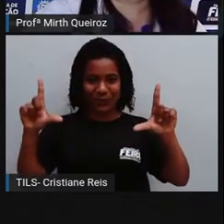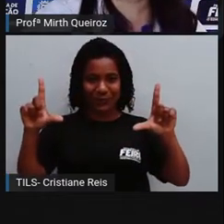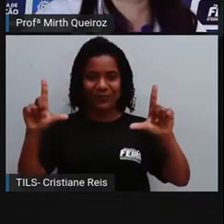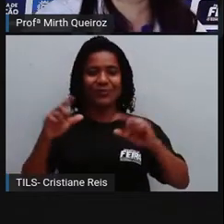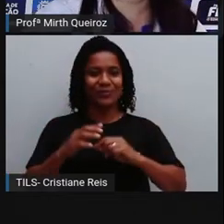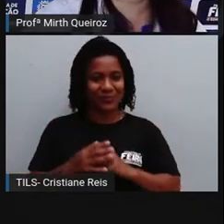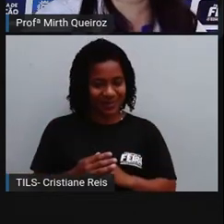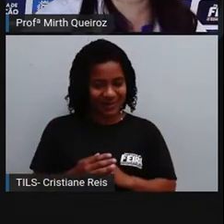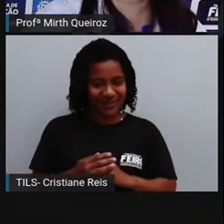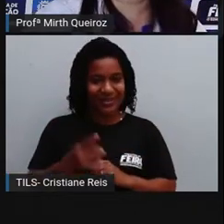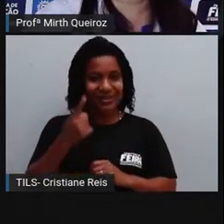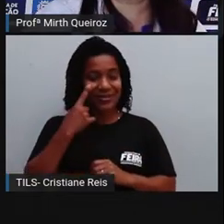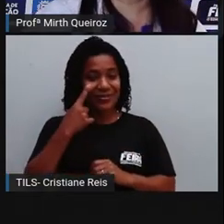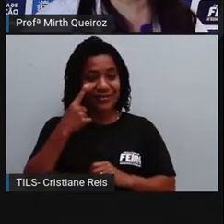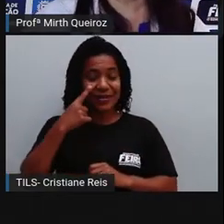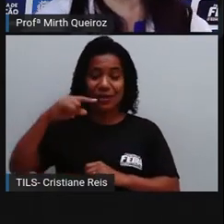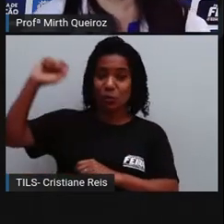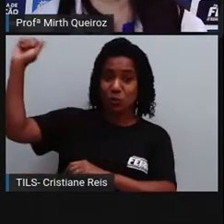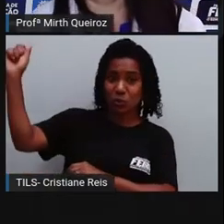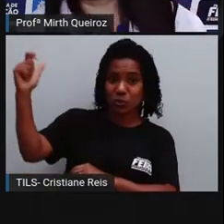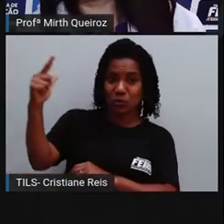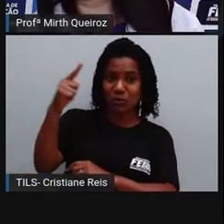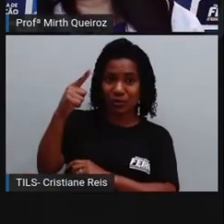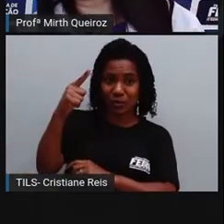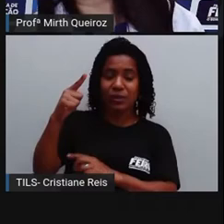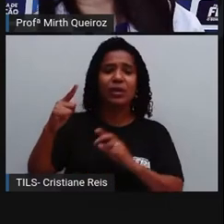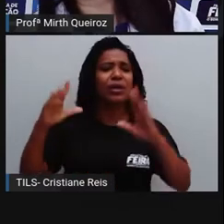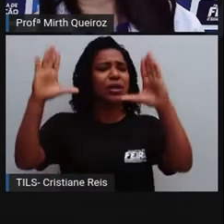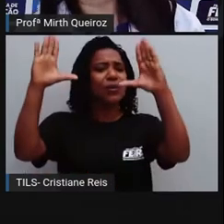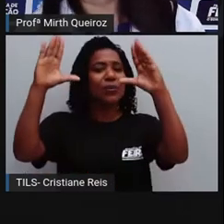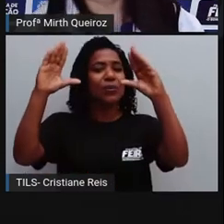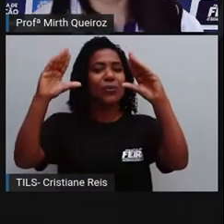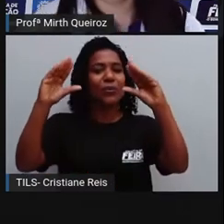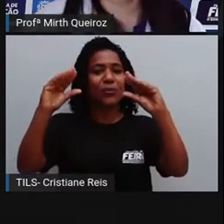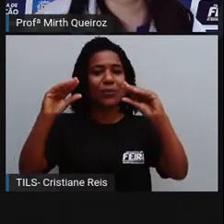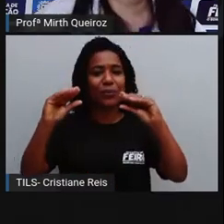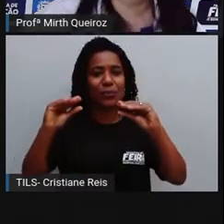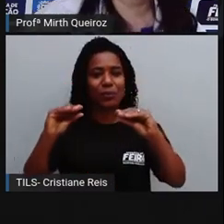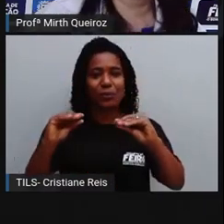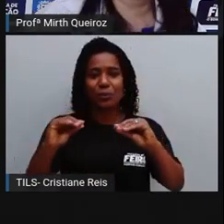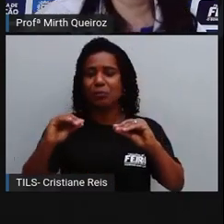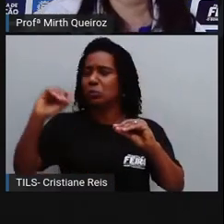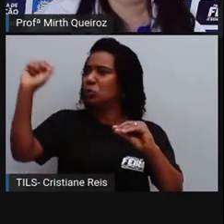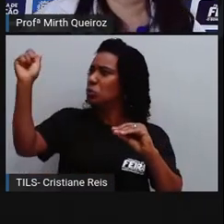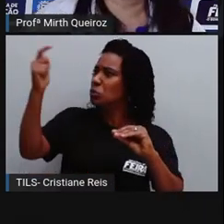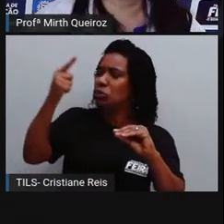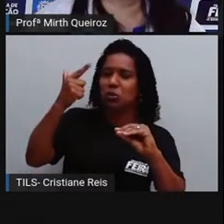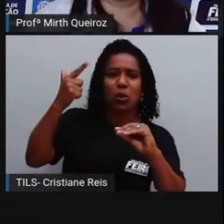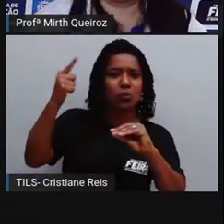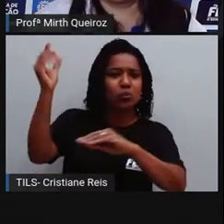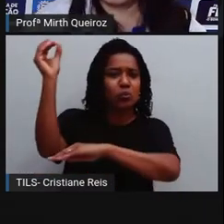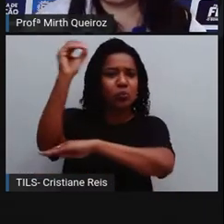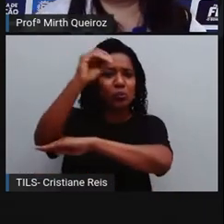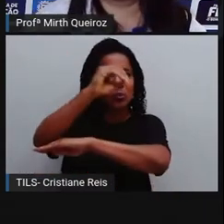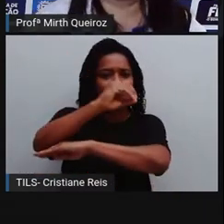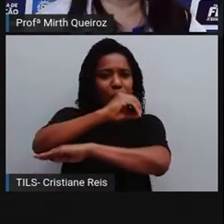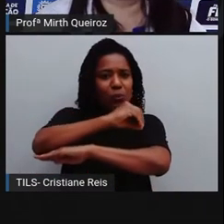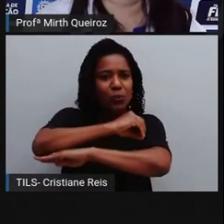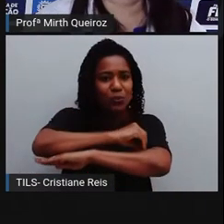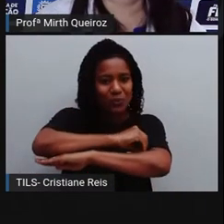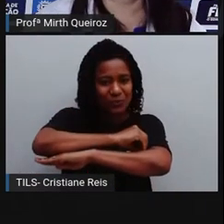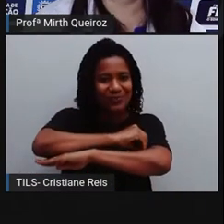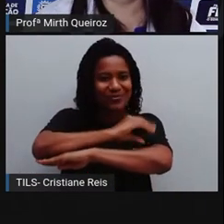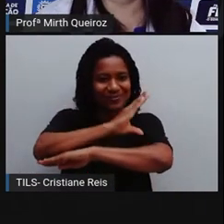quando há a incidência aí da luz solar. E a noite, né? Onde nós não vamos ter a presença da luz